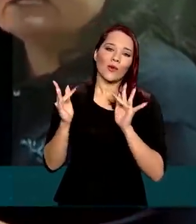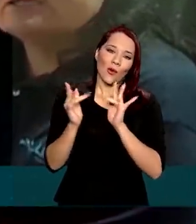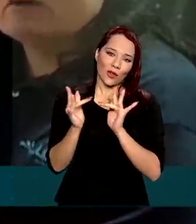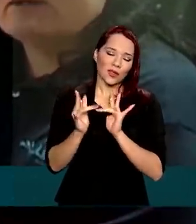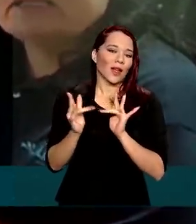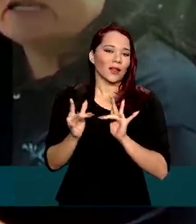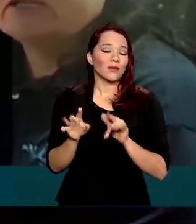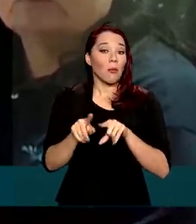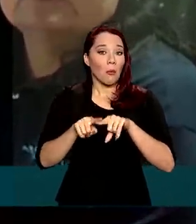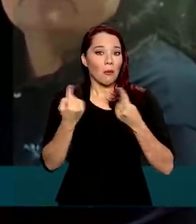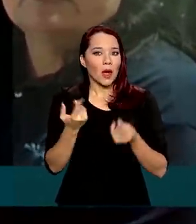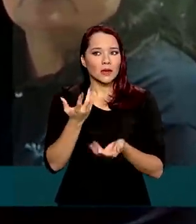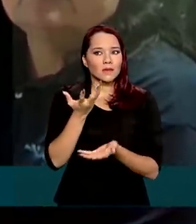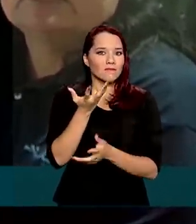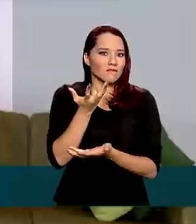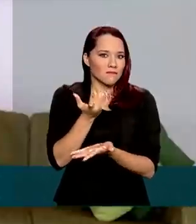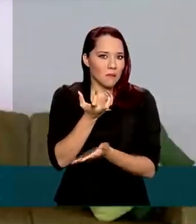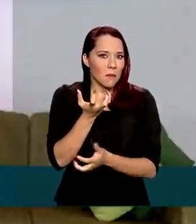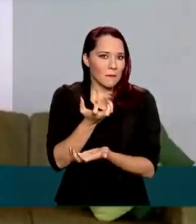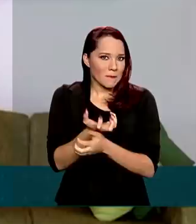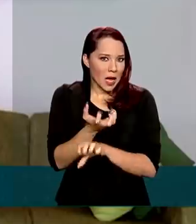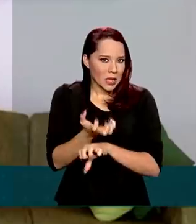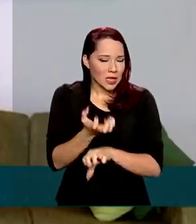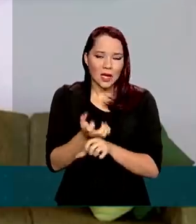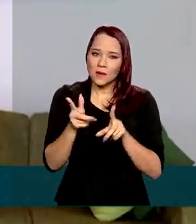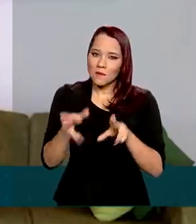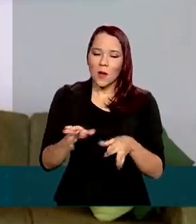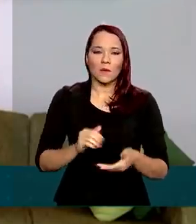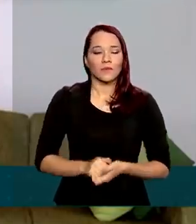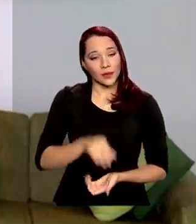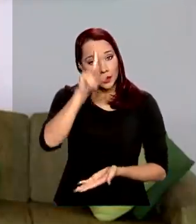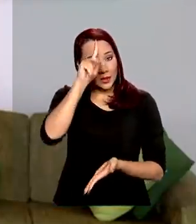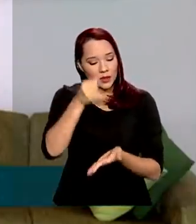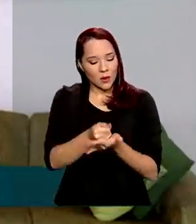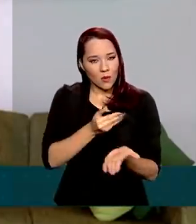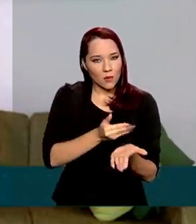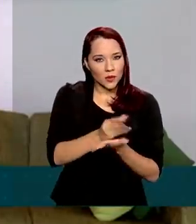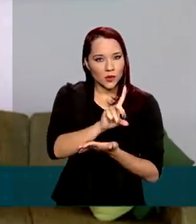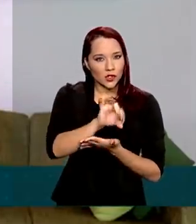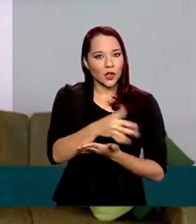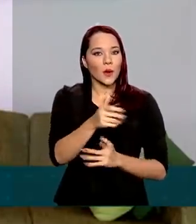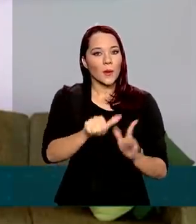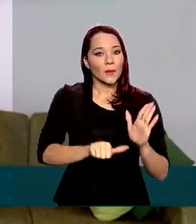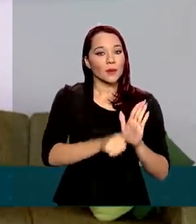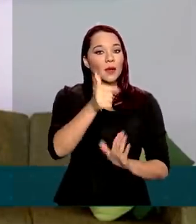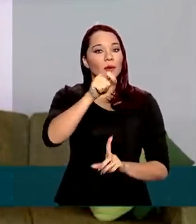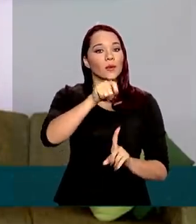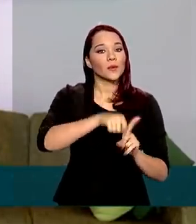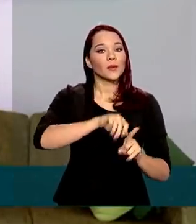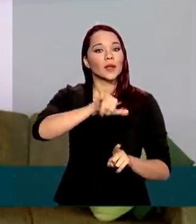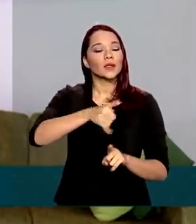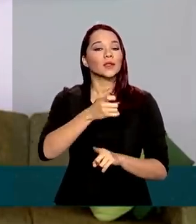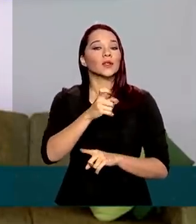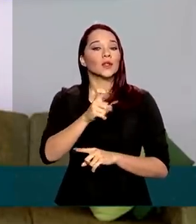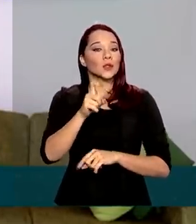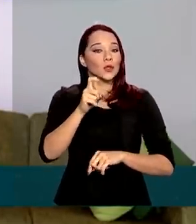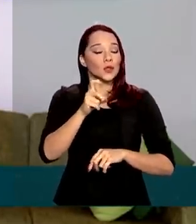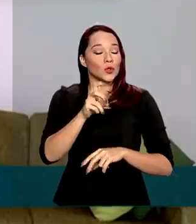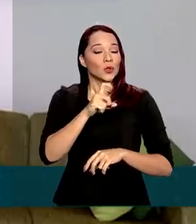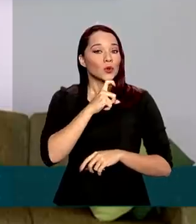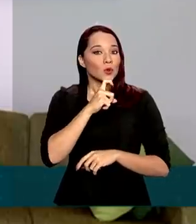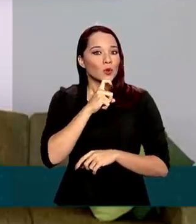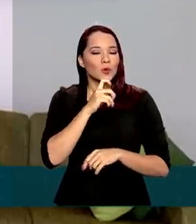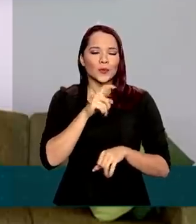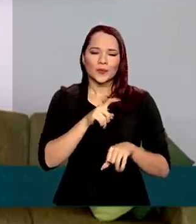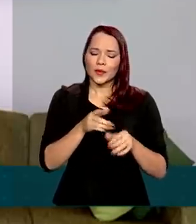mas em relação à matéria não, não está perdendo nada. A decisão que entrou em vigor no dia 1º de julho é temporária e